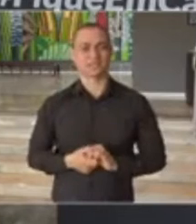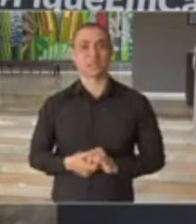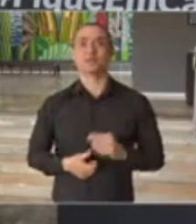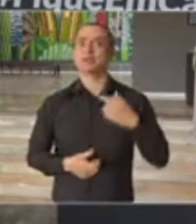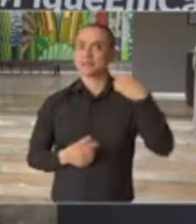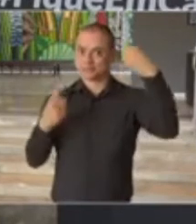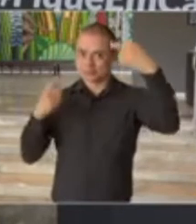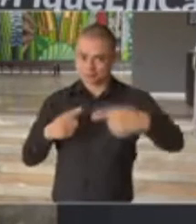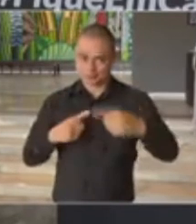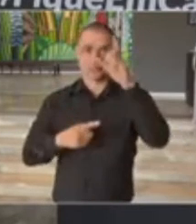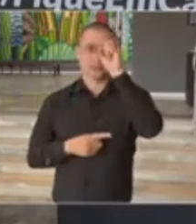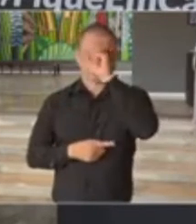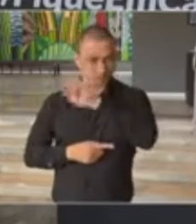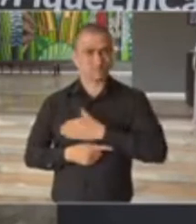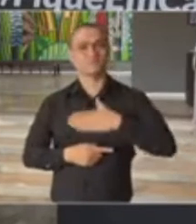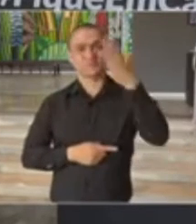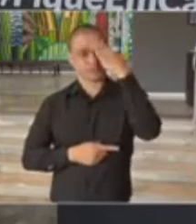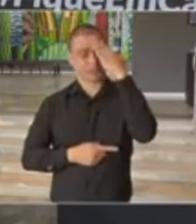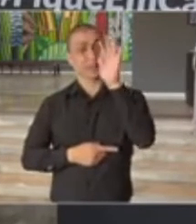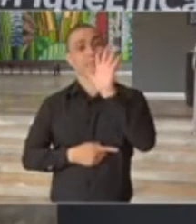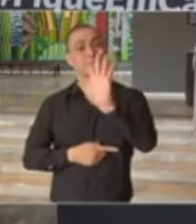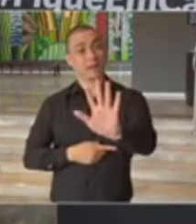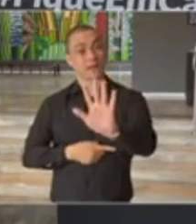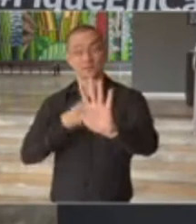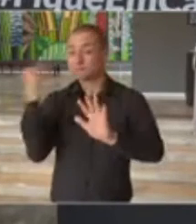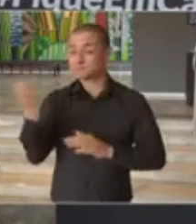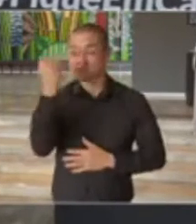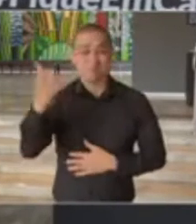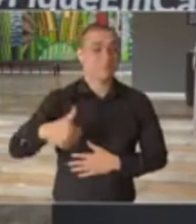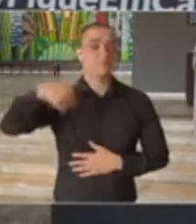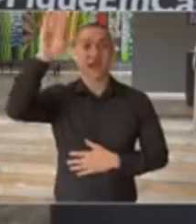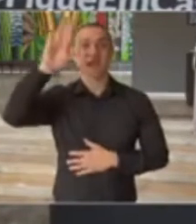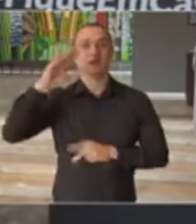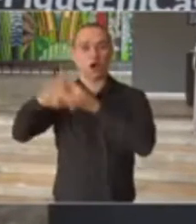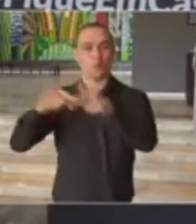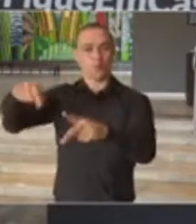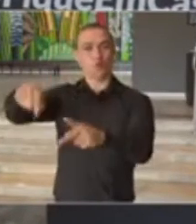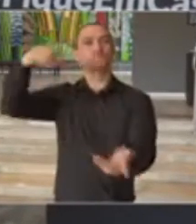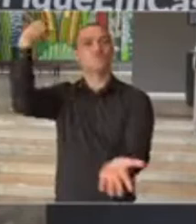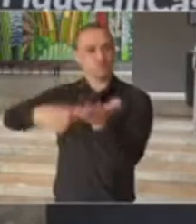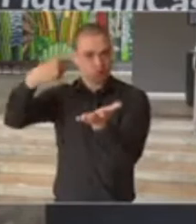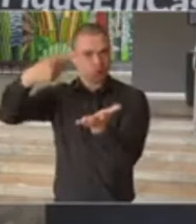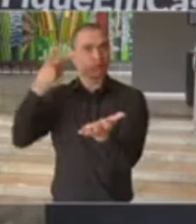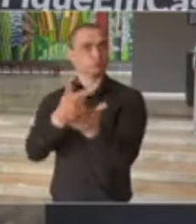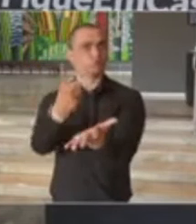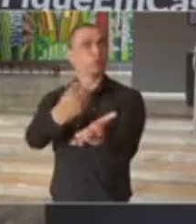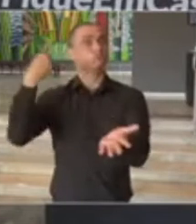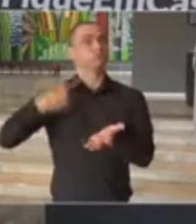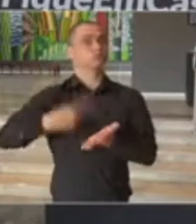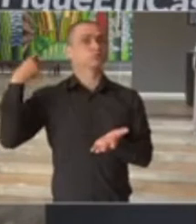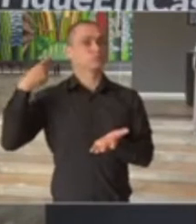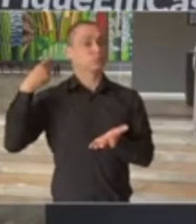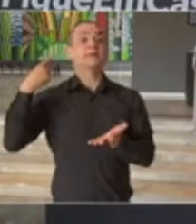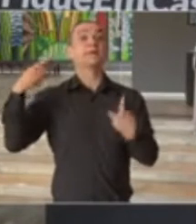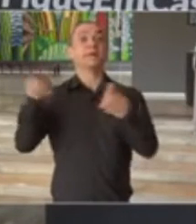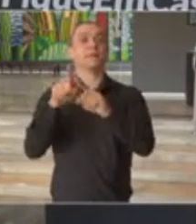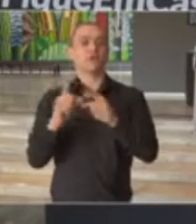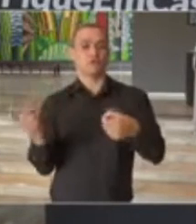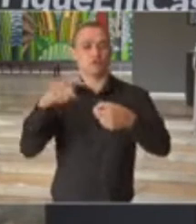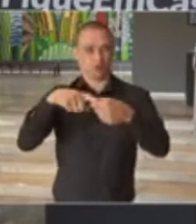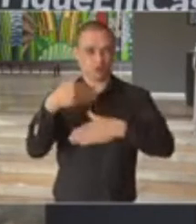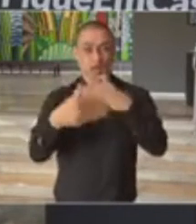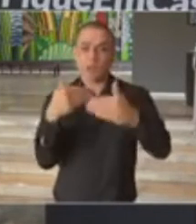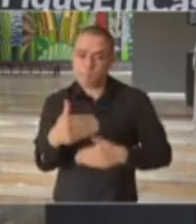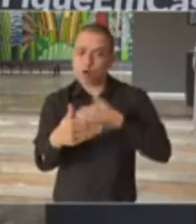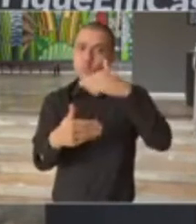desafio que a gente tem pela frente, mas o mais importante é que a população continua comprometida e entendendo que essa retomada